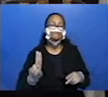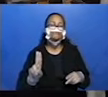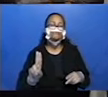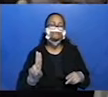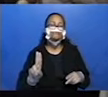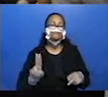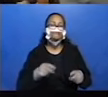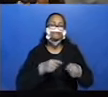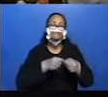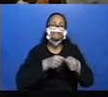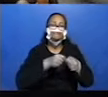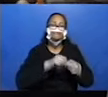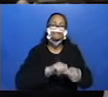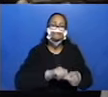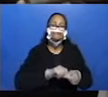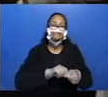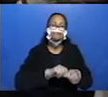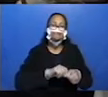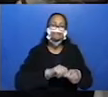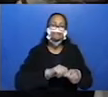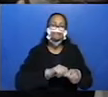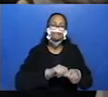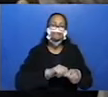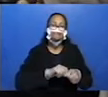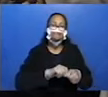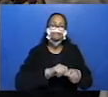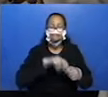Pulga. Praga.